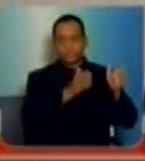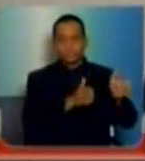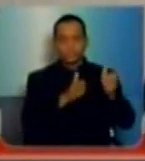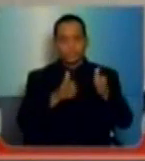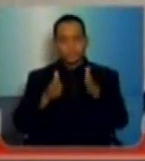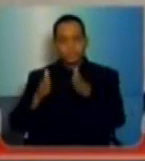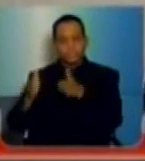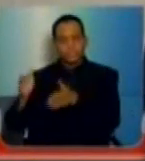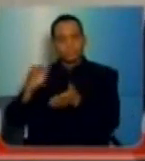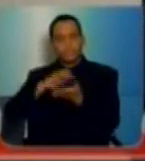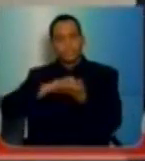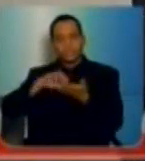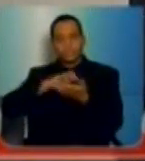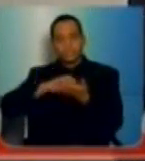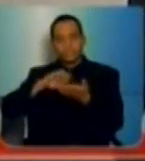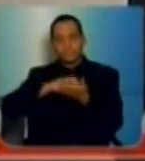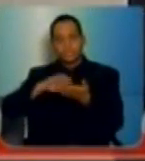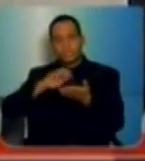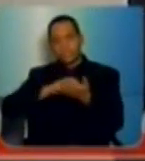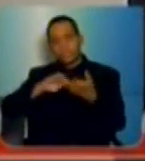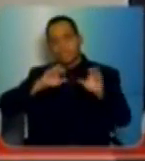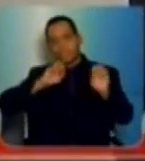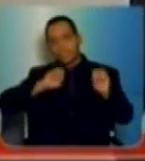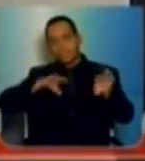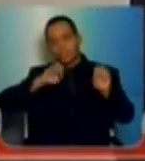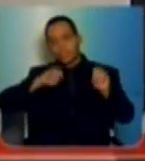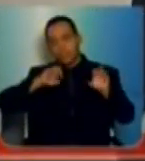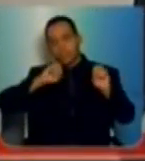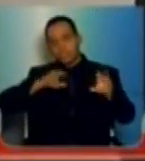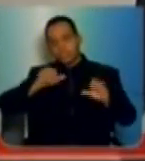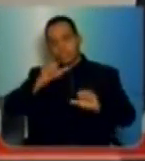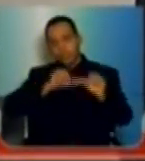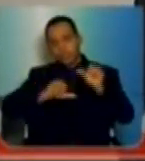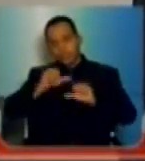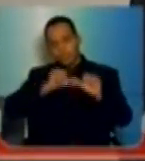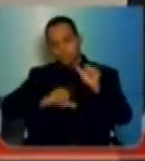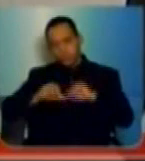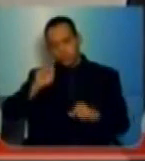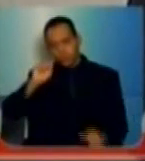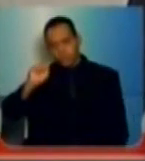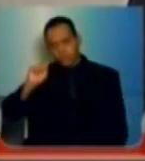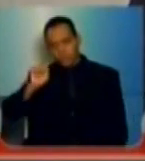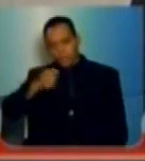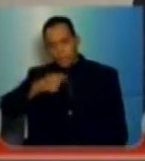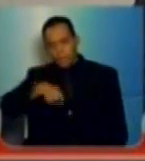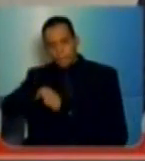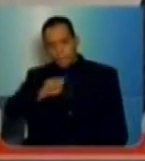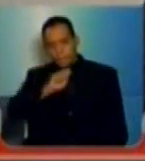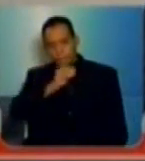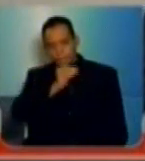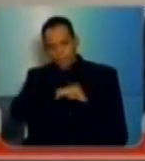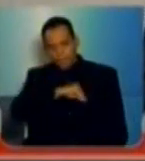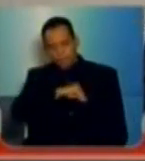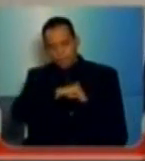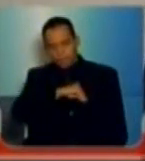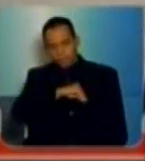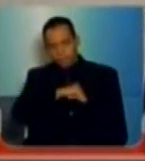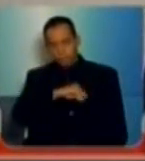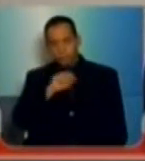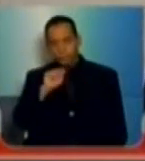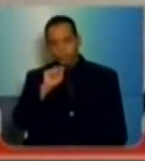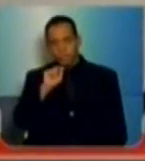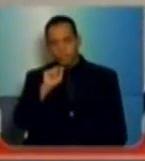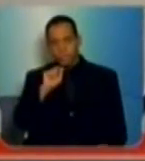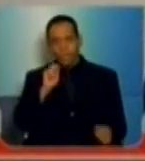me refiro aqui à Secretaria Municipal de Educação, no pagamento do PDE, que é o Prêmio de